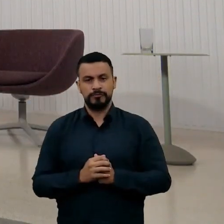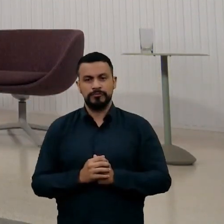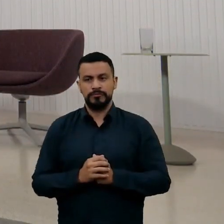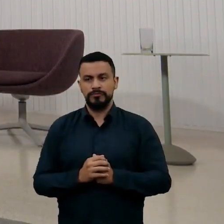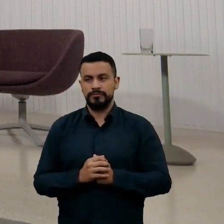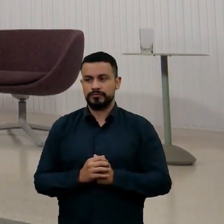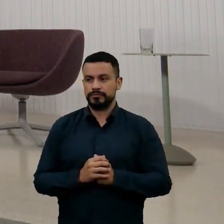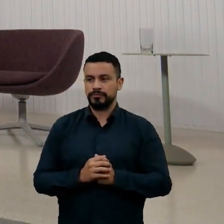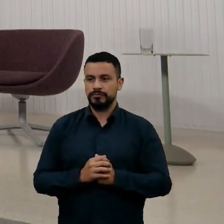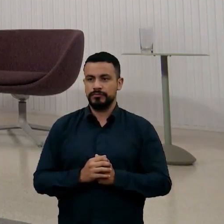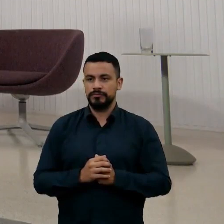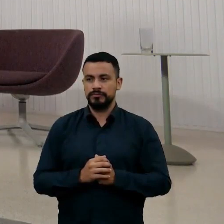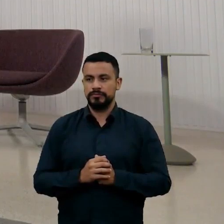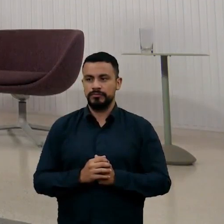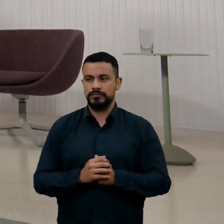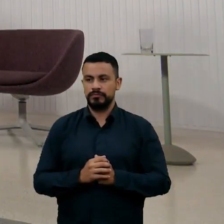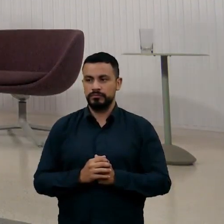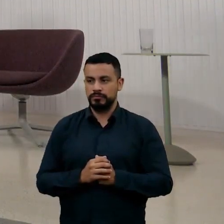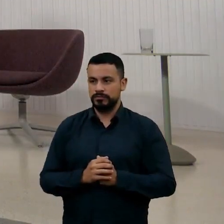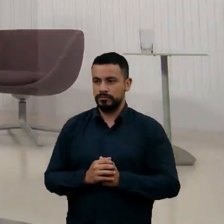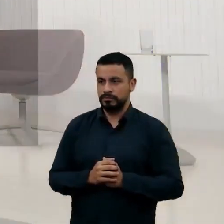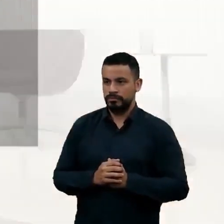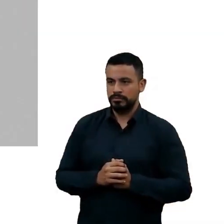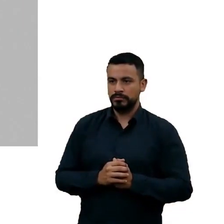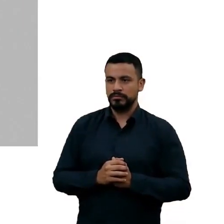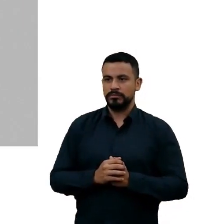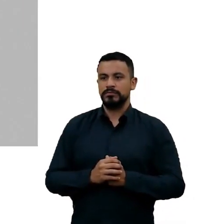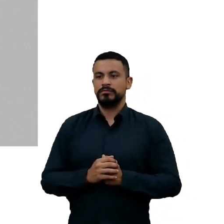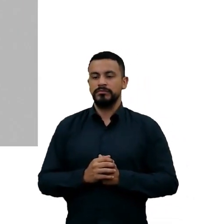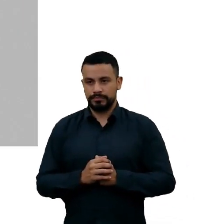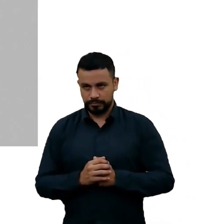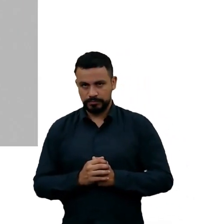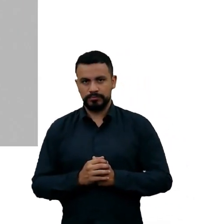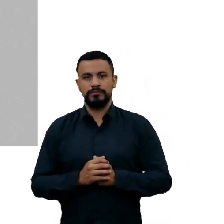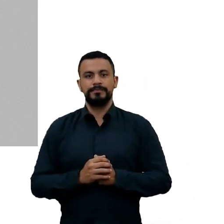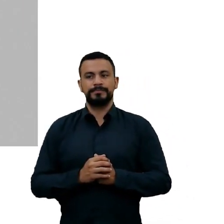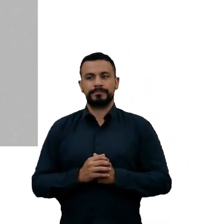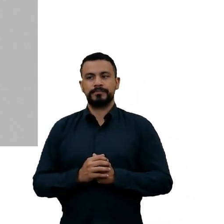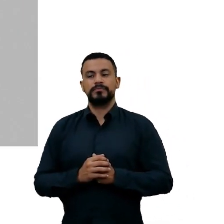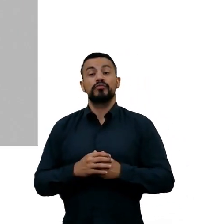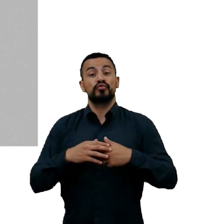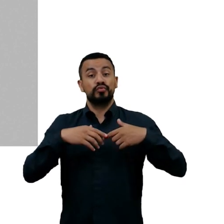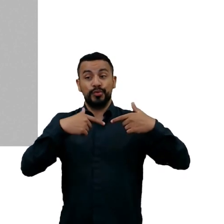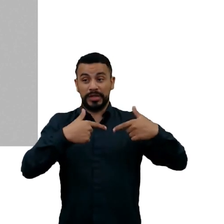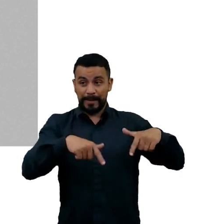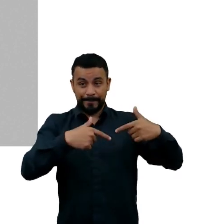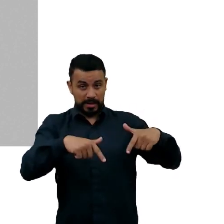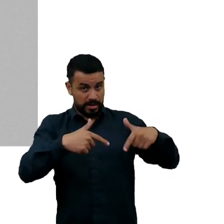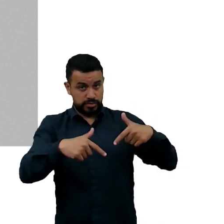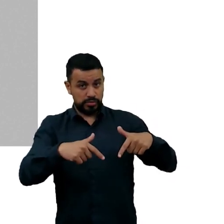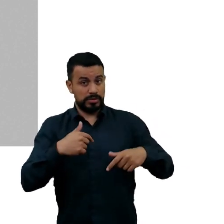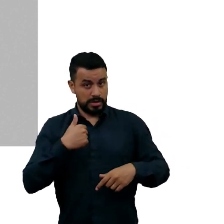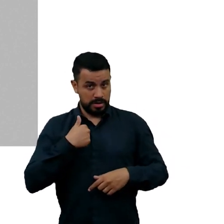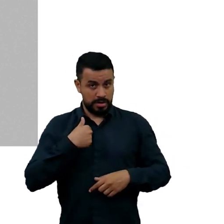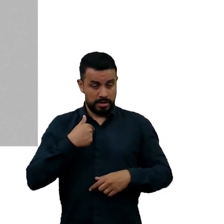Opa! Antes de ir para esse próximo slide, um dos trabalhos que eu falo no